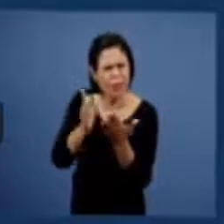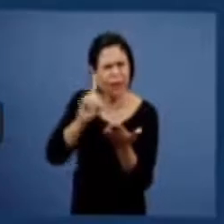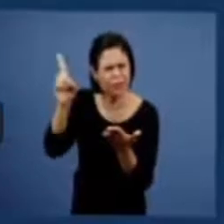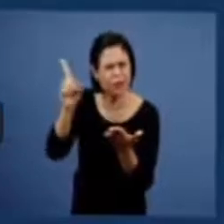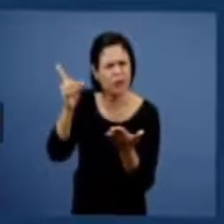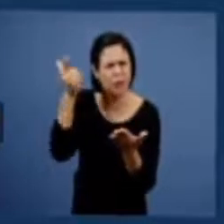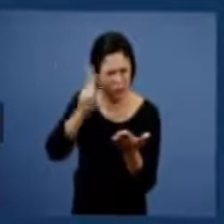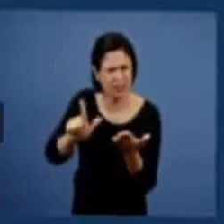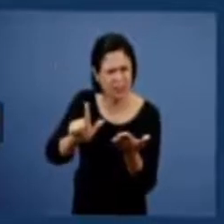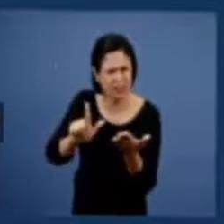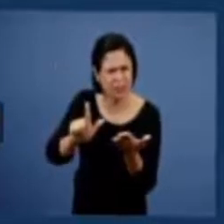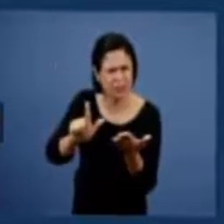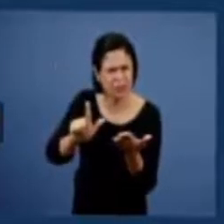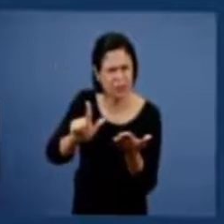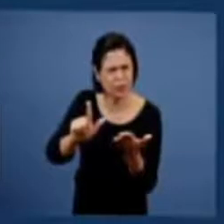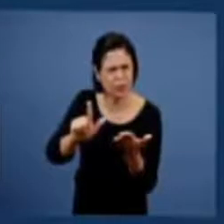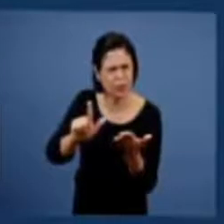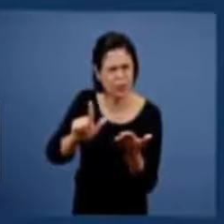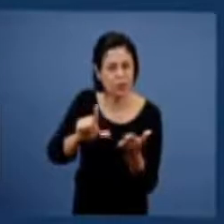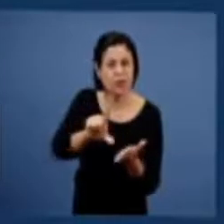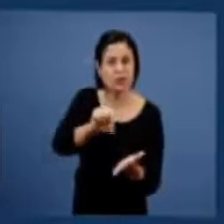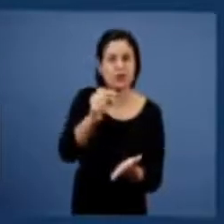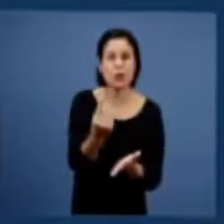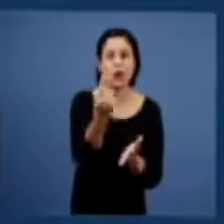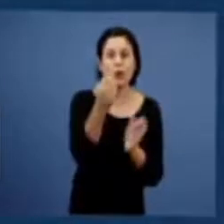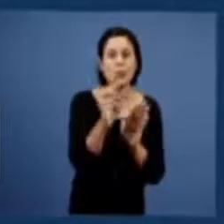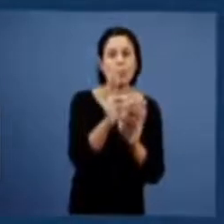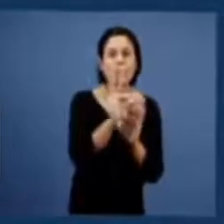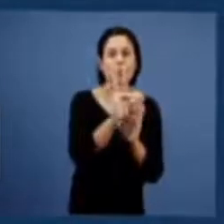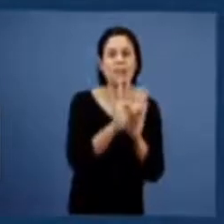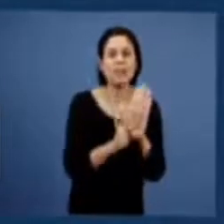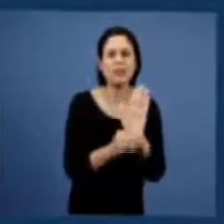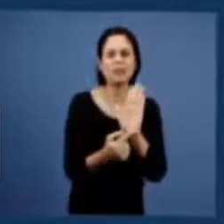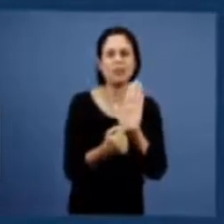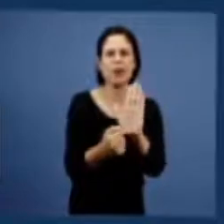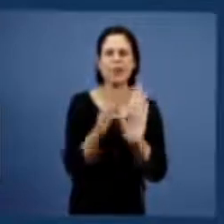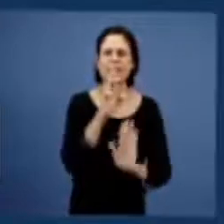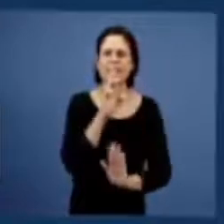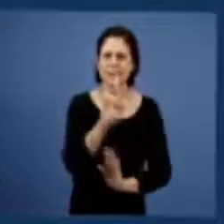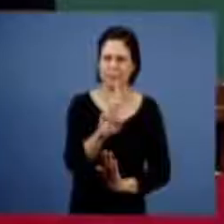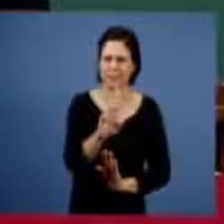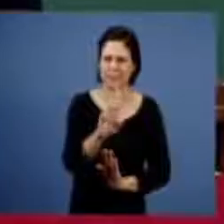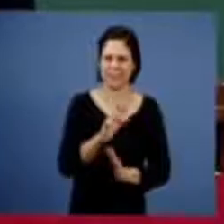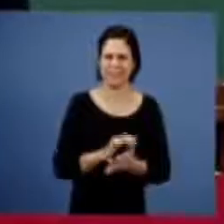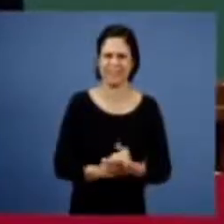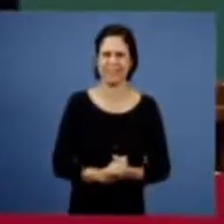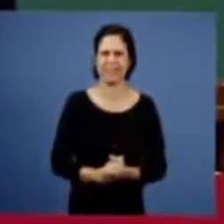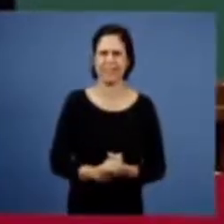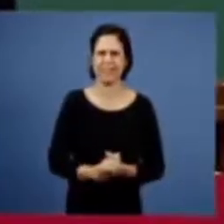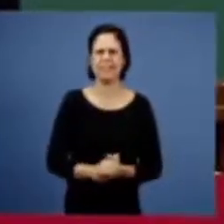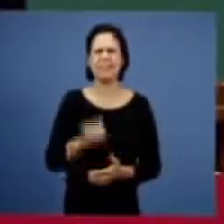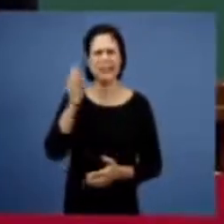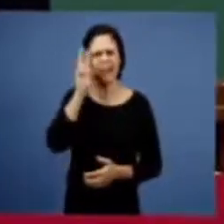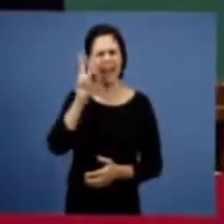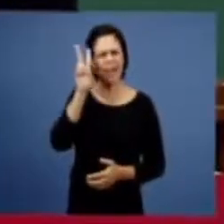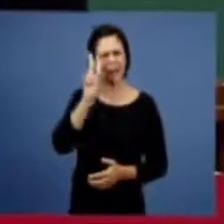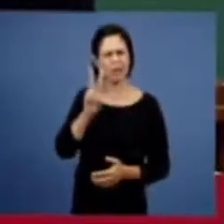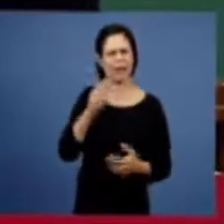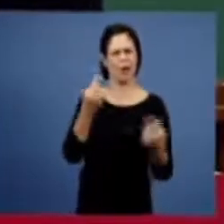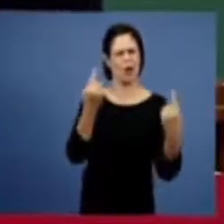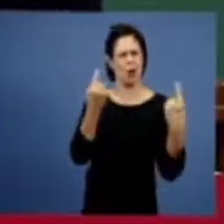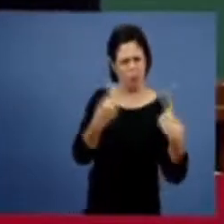bíblica? cite um versículo da bíblia, como resposta então, vamos a pergunta as oposições